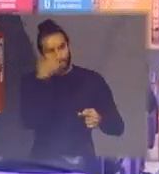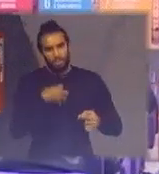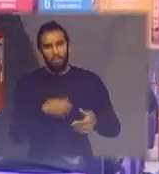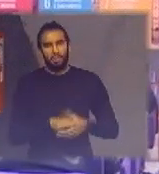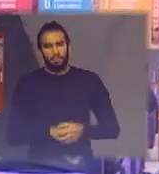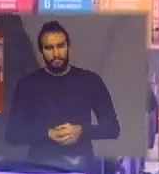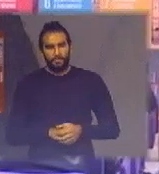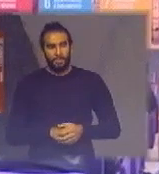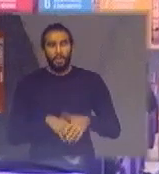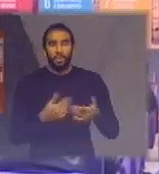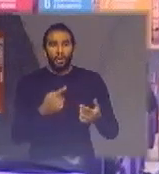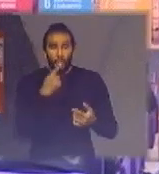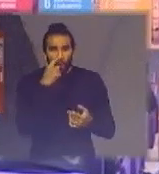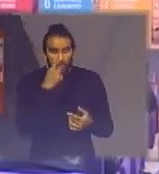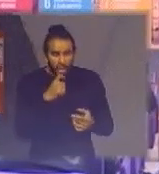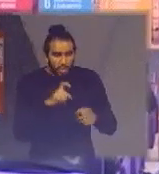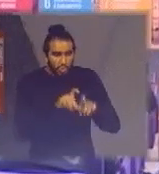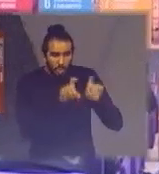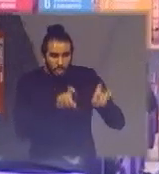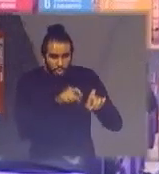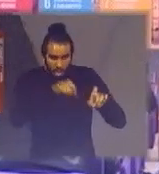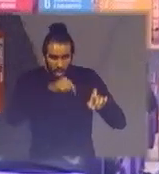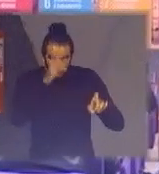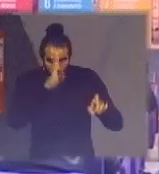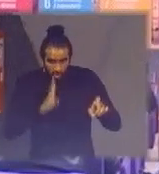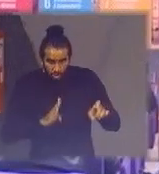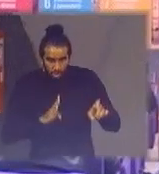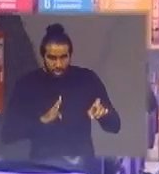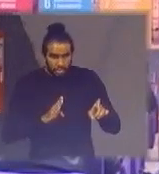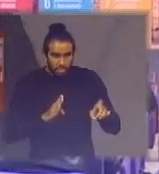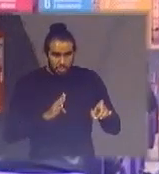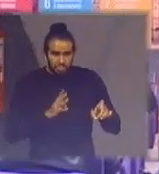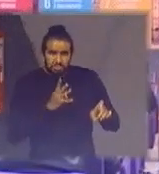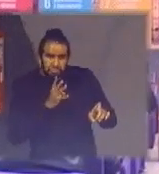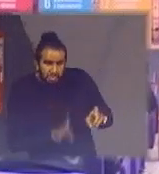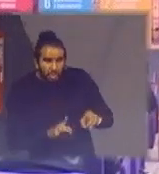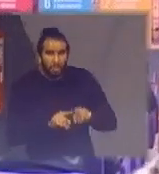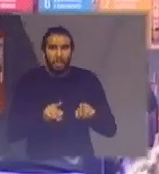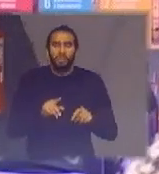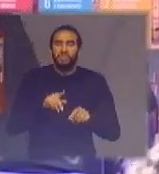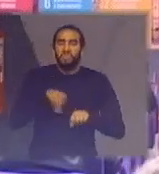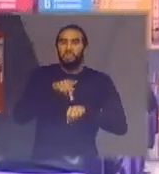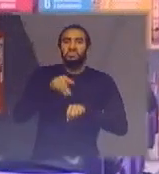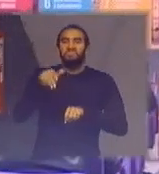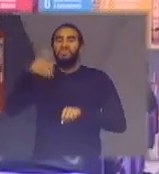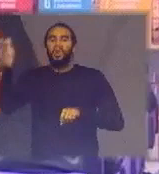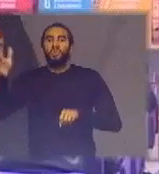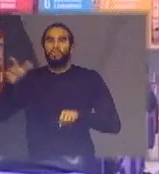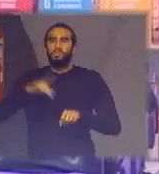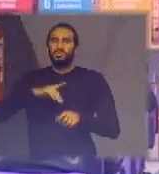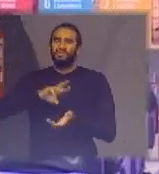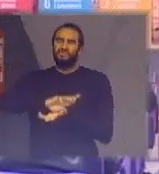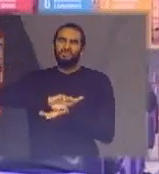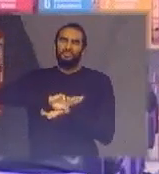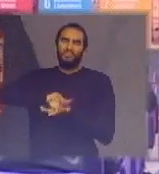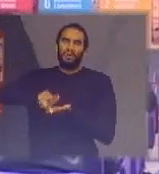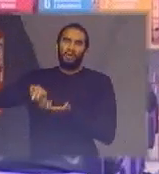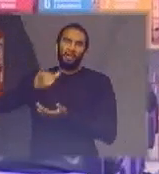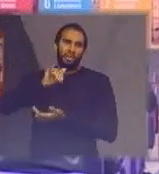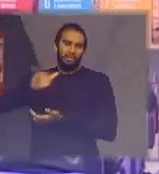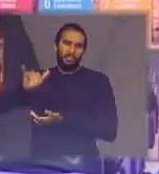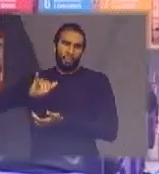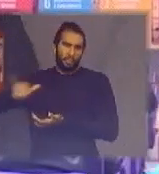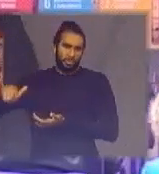lixo eletrônico para o Brasil eu não conheço para outros países a gente tem uma série de informações